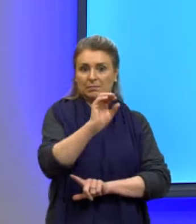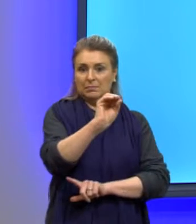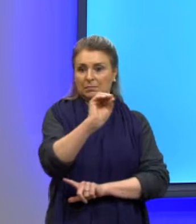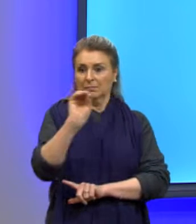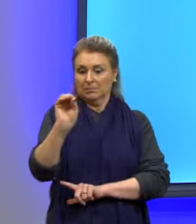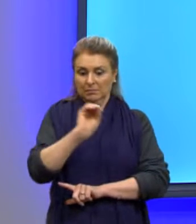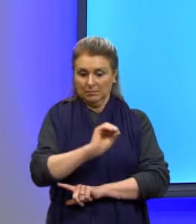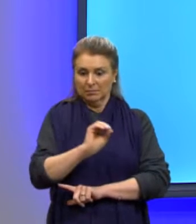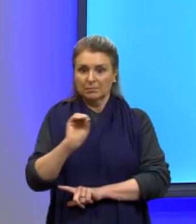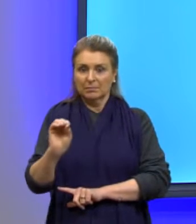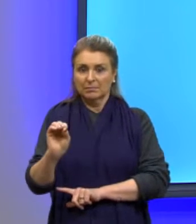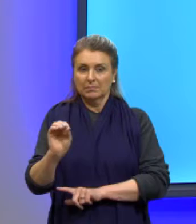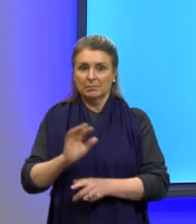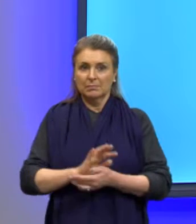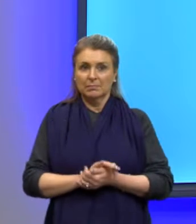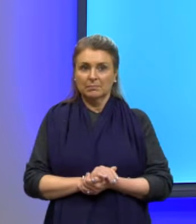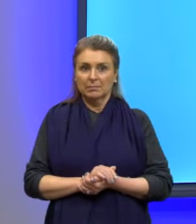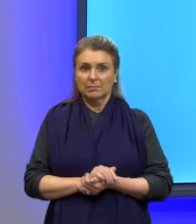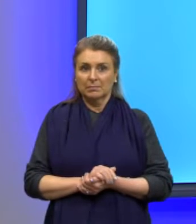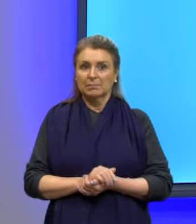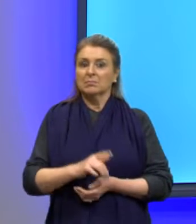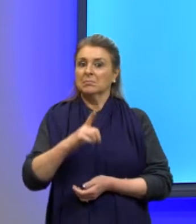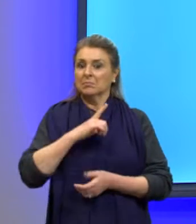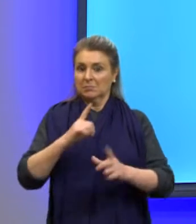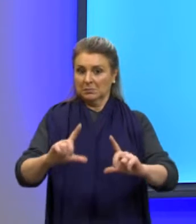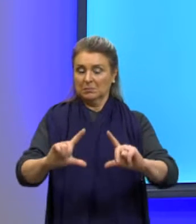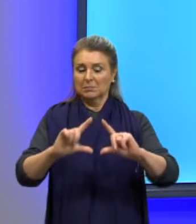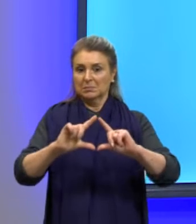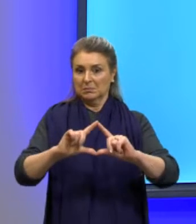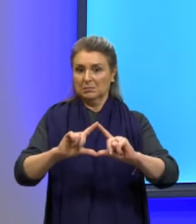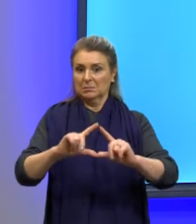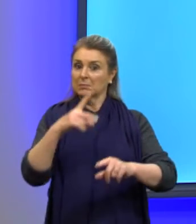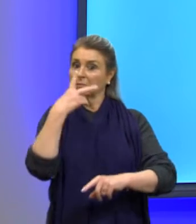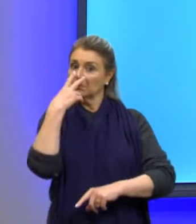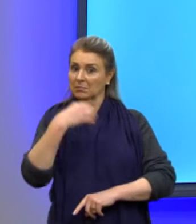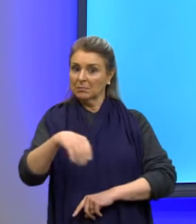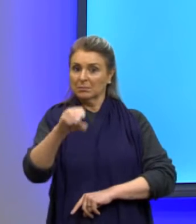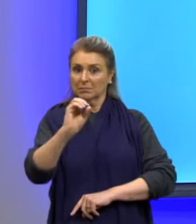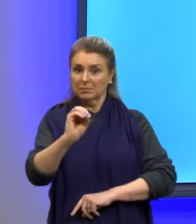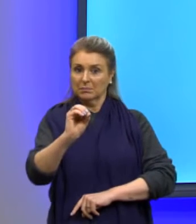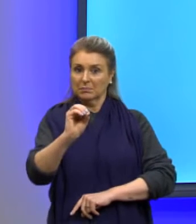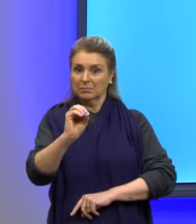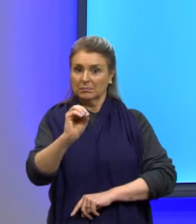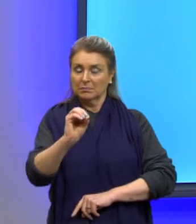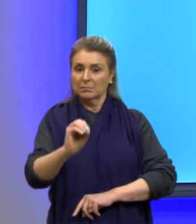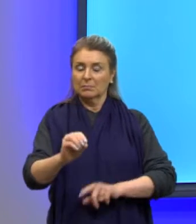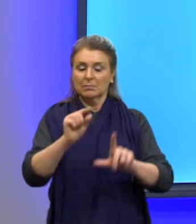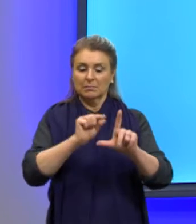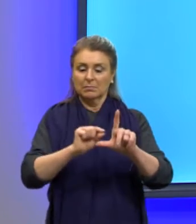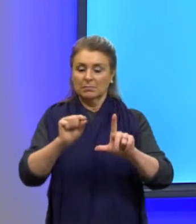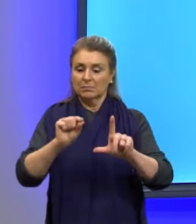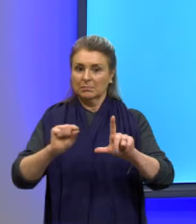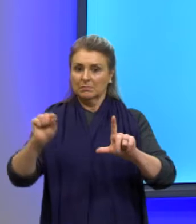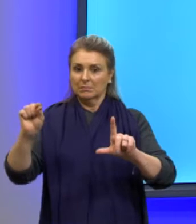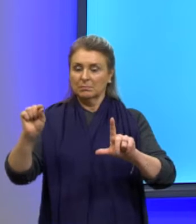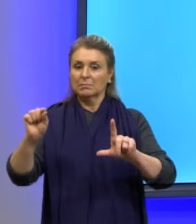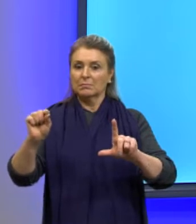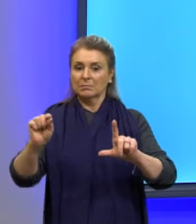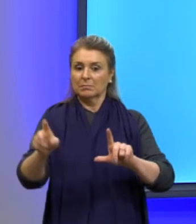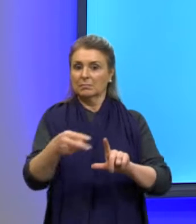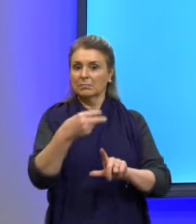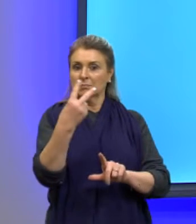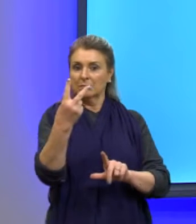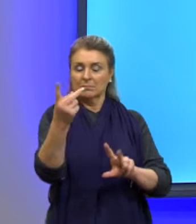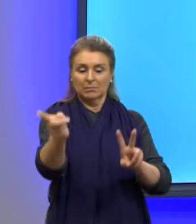gente vai se organizar. Se eu tenho um delta igual a zero, este gráfico vai ter duas